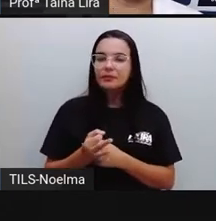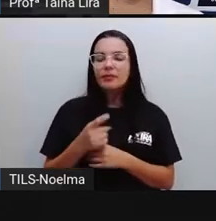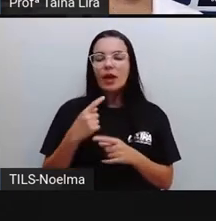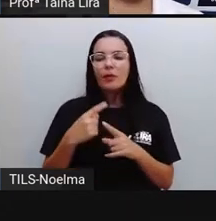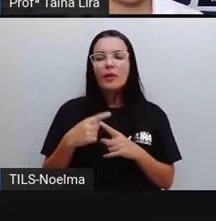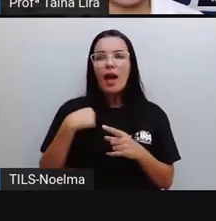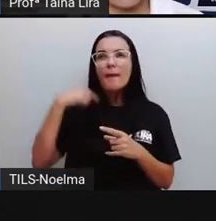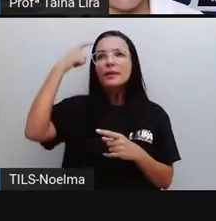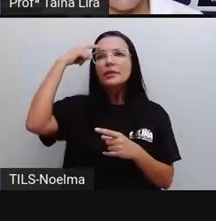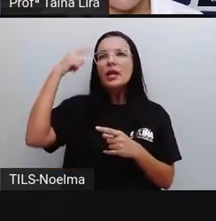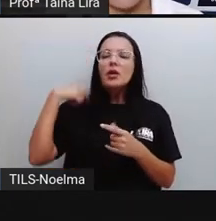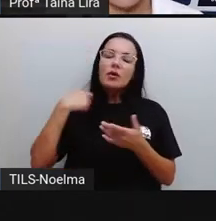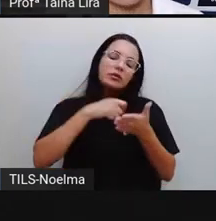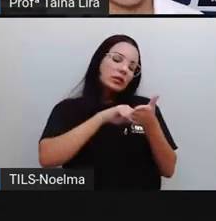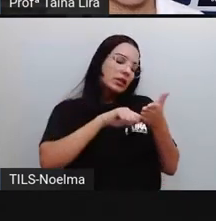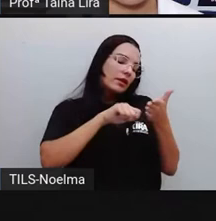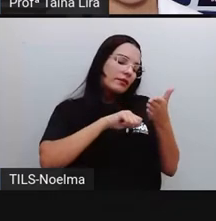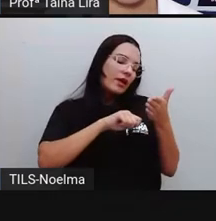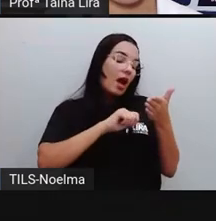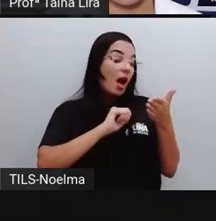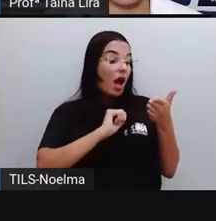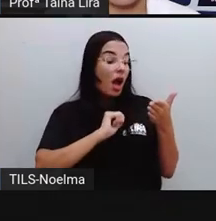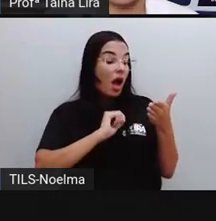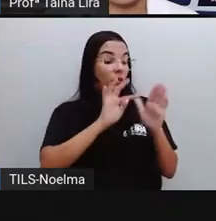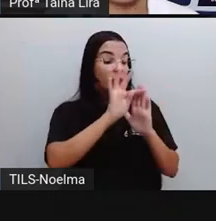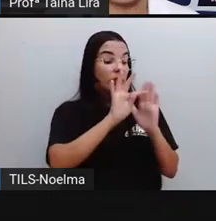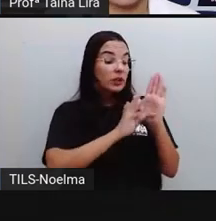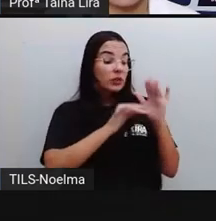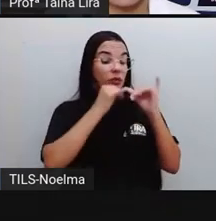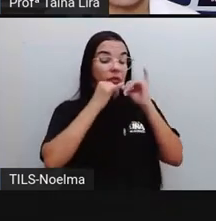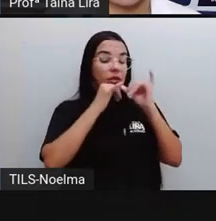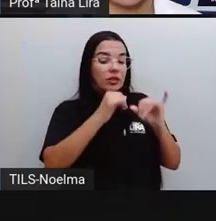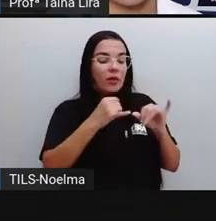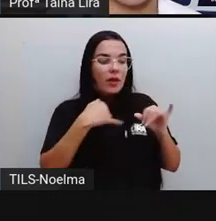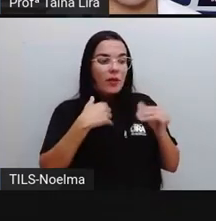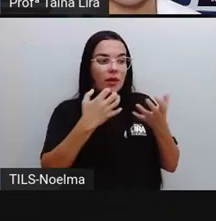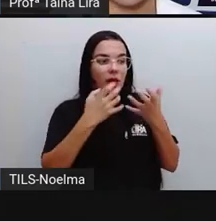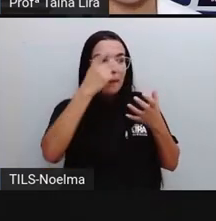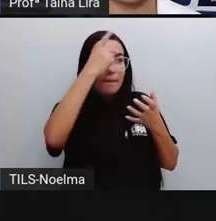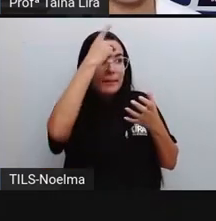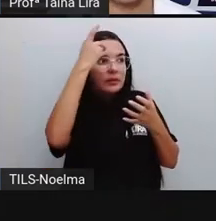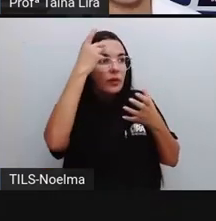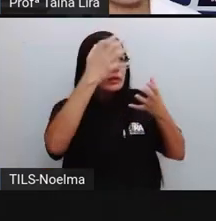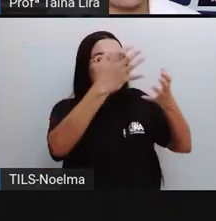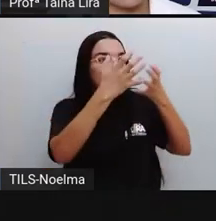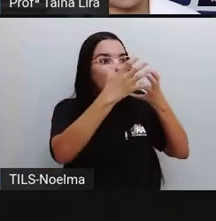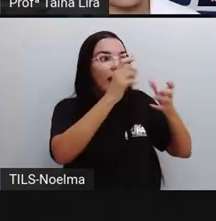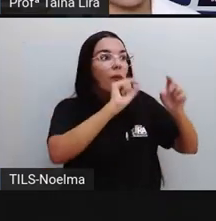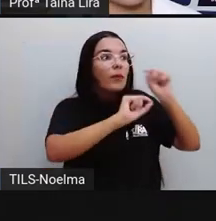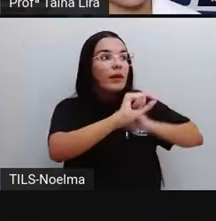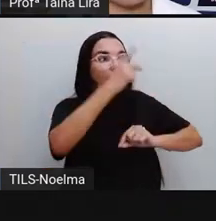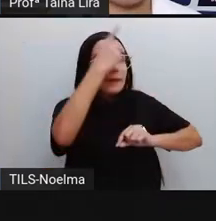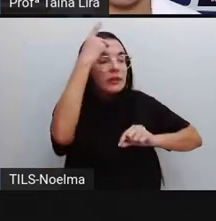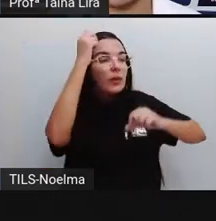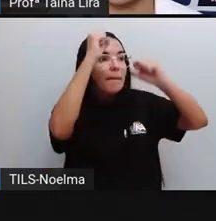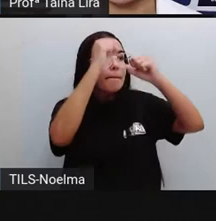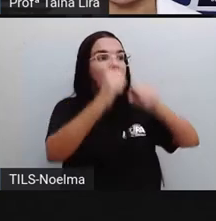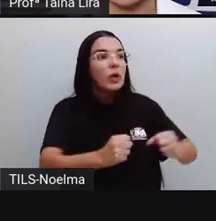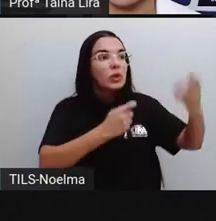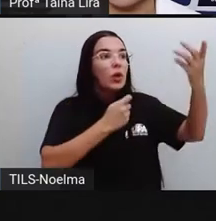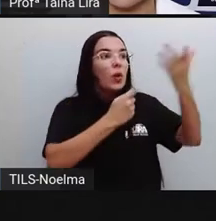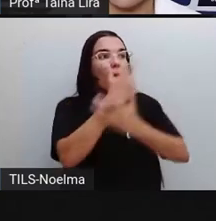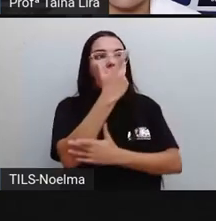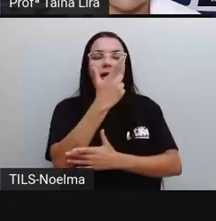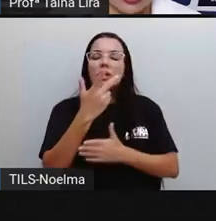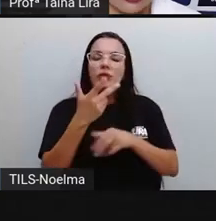eu quero que as pessoas comprem o chocolate. Então, eu estou fazendo para quem pode comer chocolate, não estou fazendo